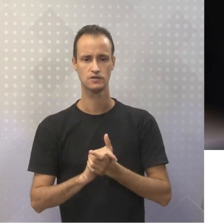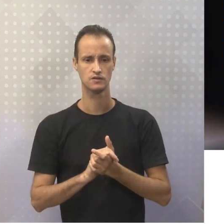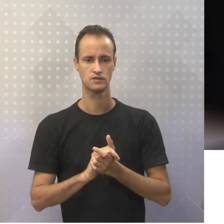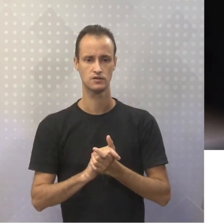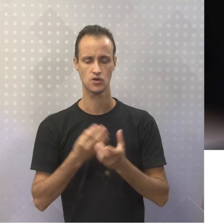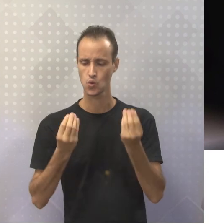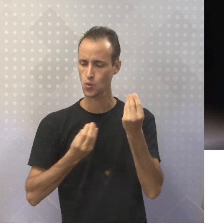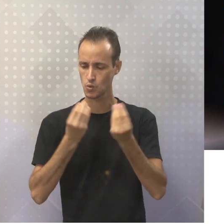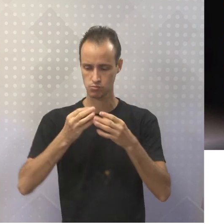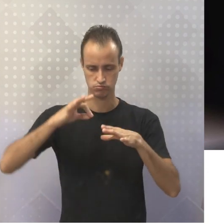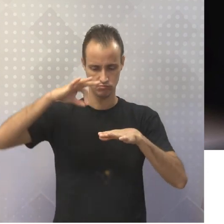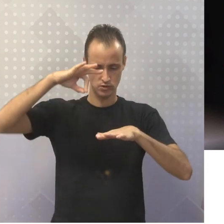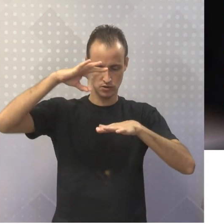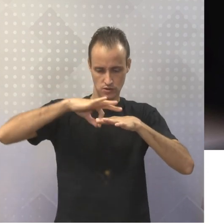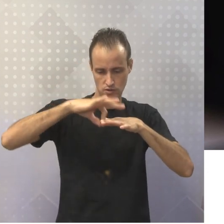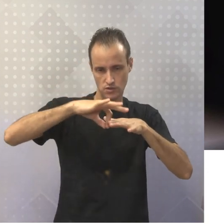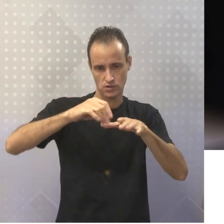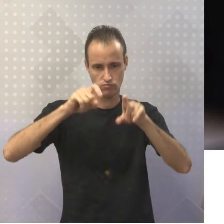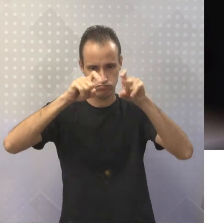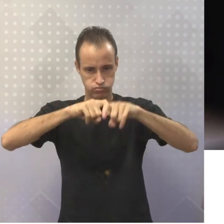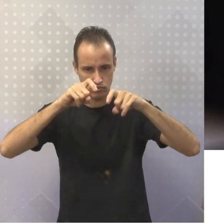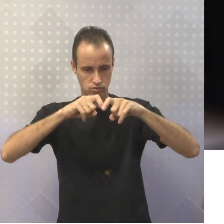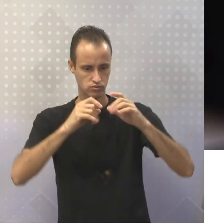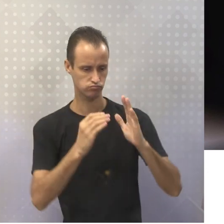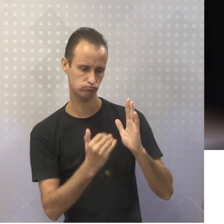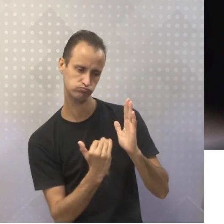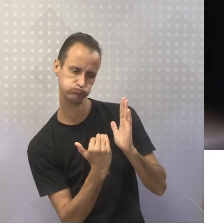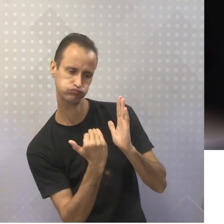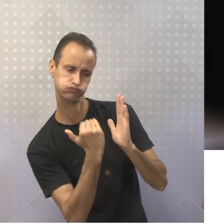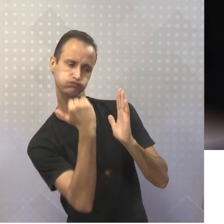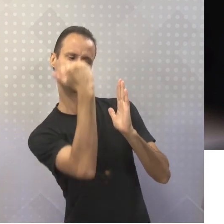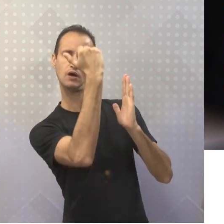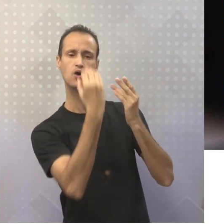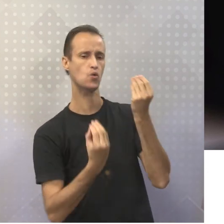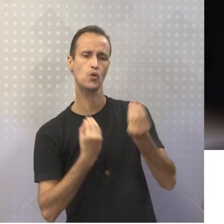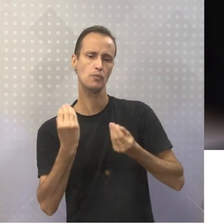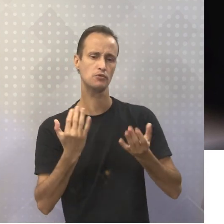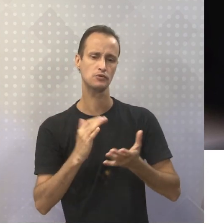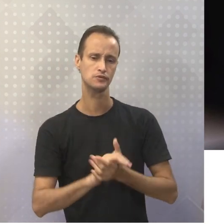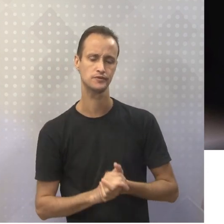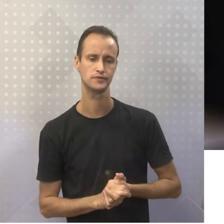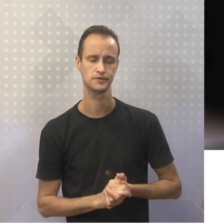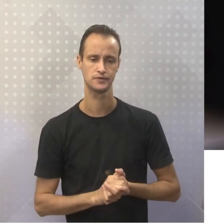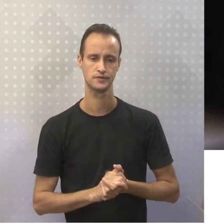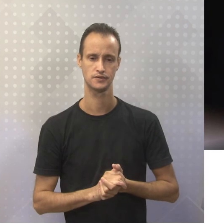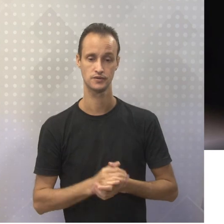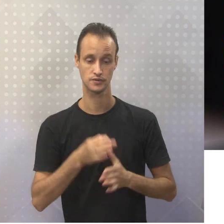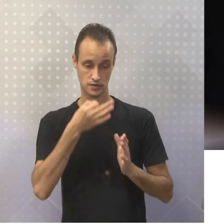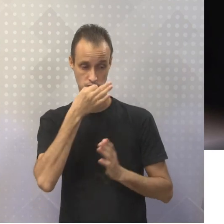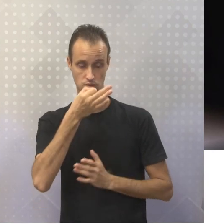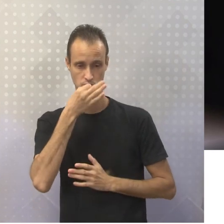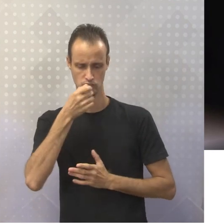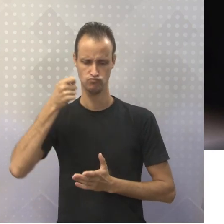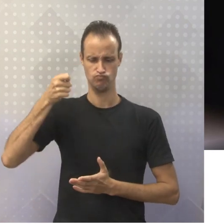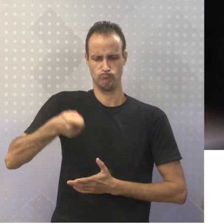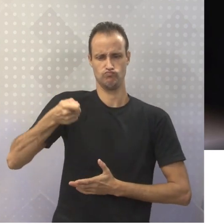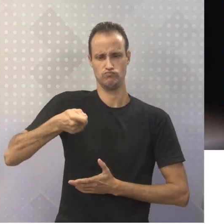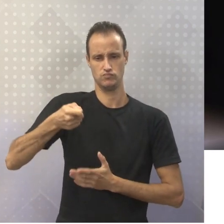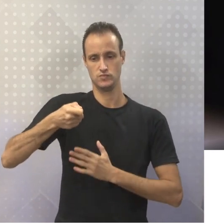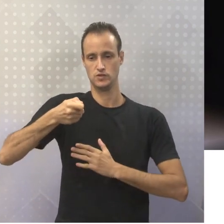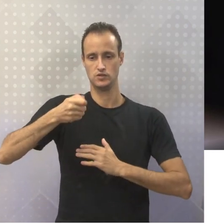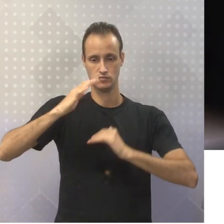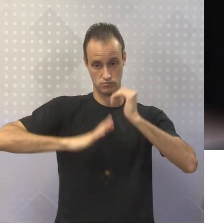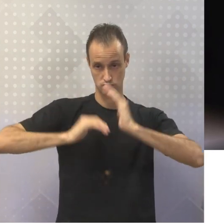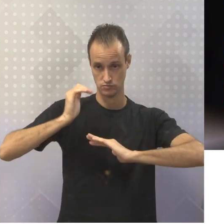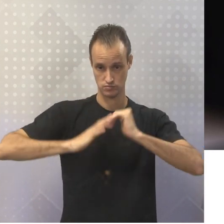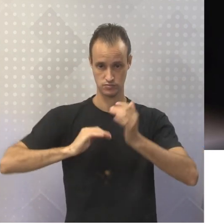produção, ela chegou nesse patamar, chegou nesse nível alto, tá? Então, argumento de autoridade que estimula